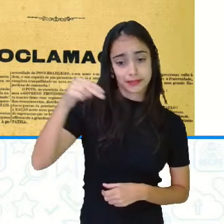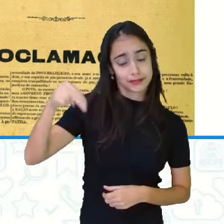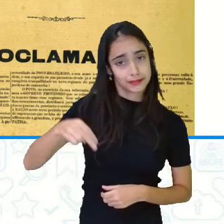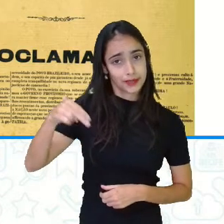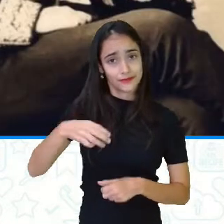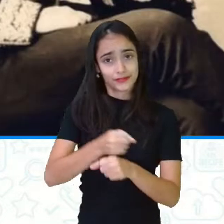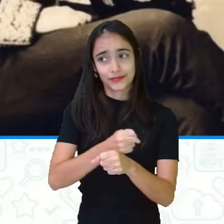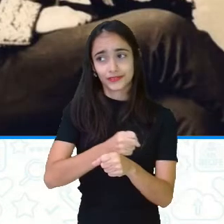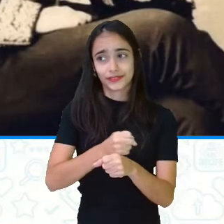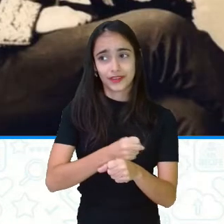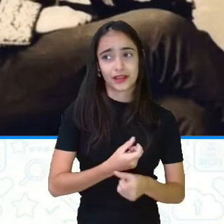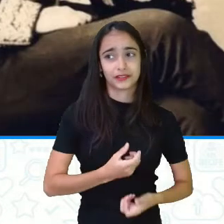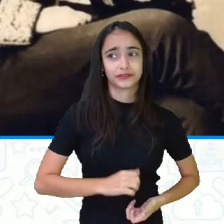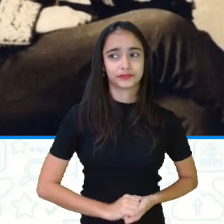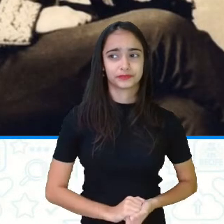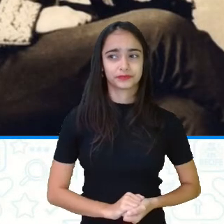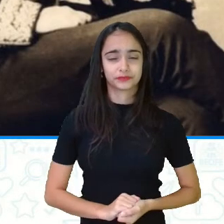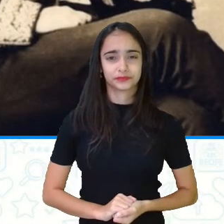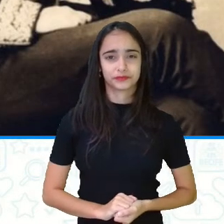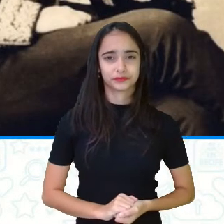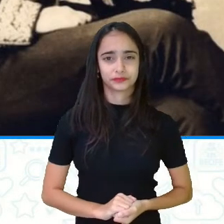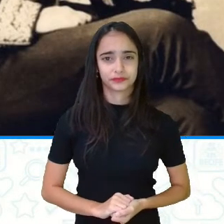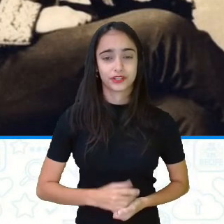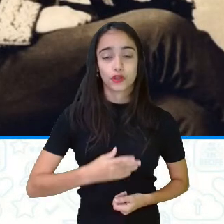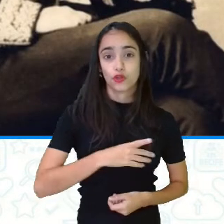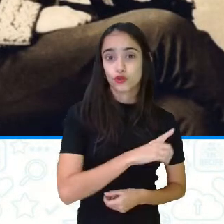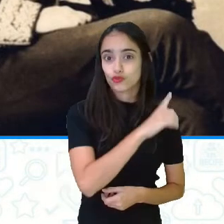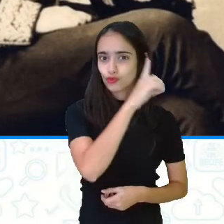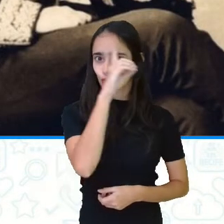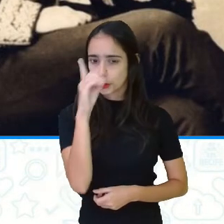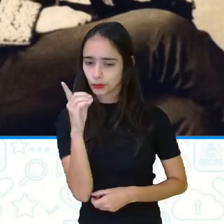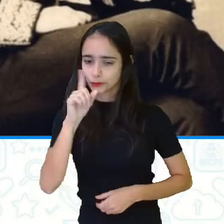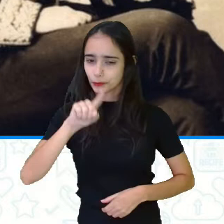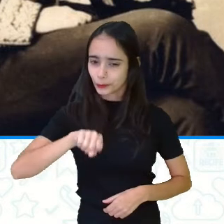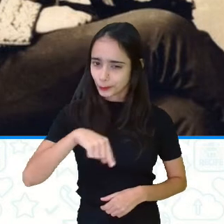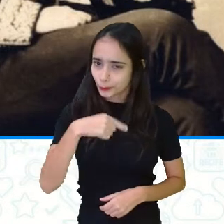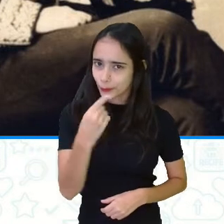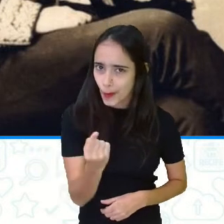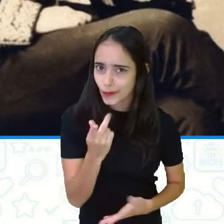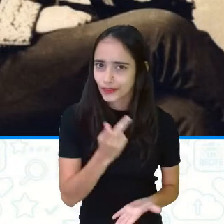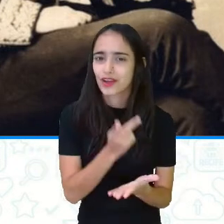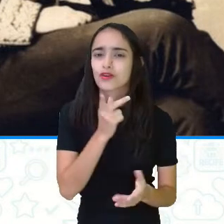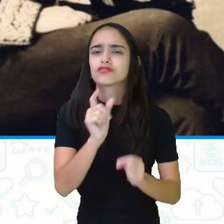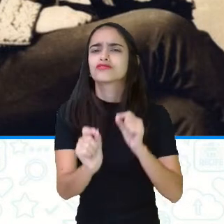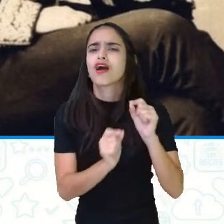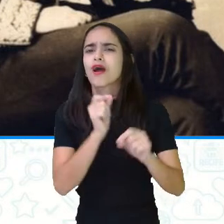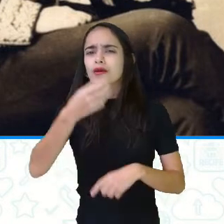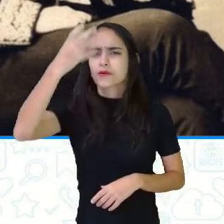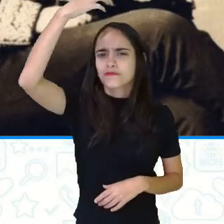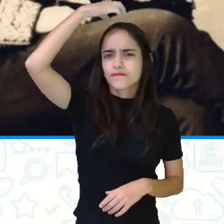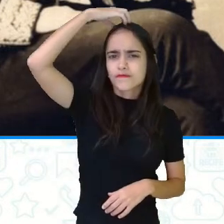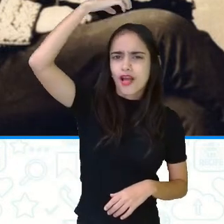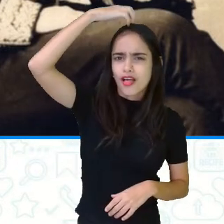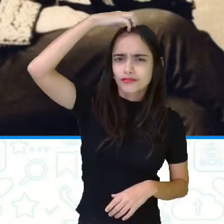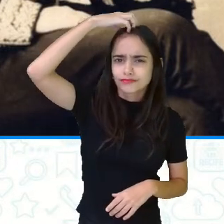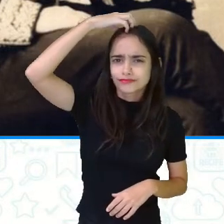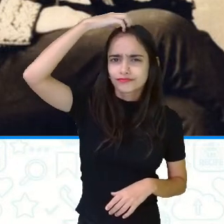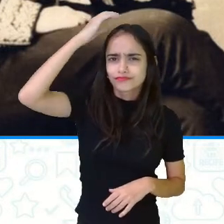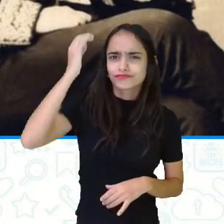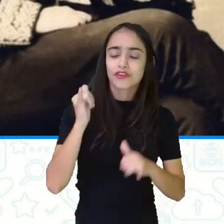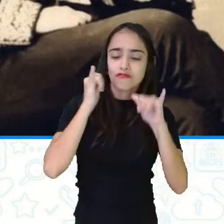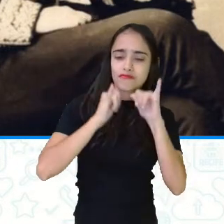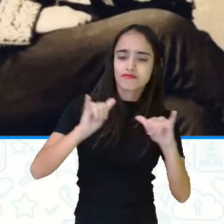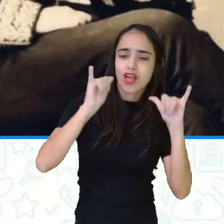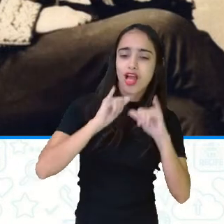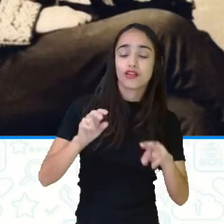República, como é que foi, tá? No dia seguinte, o que foi que aconteceu com o Imperador? Ele foi comunicado, da